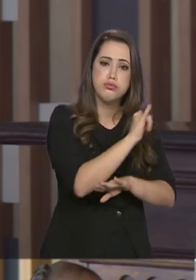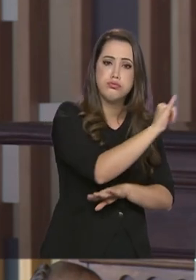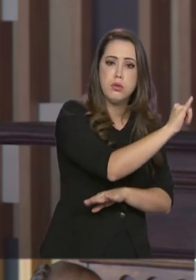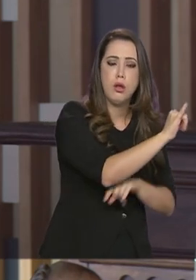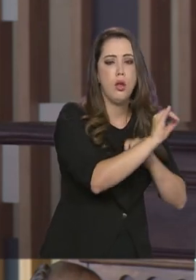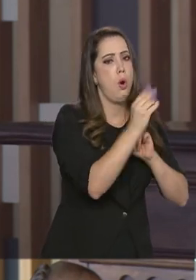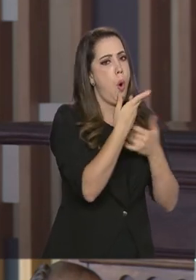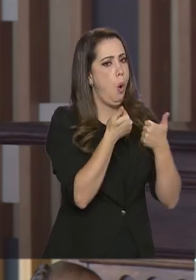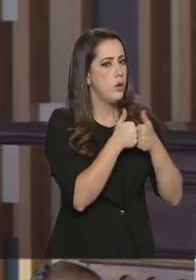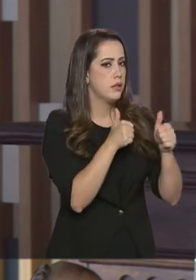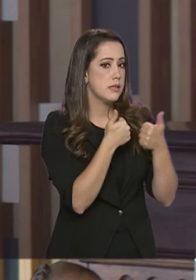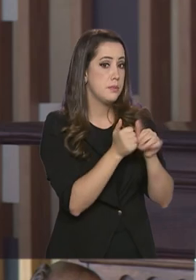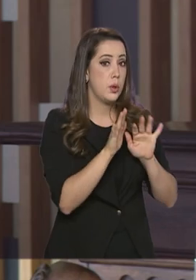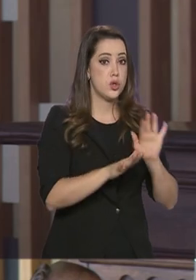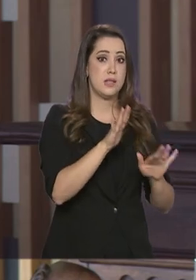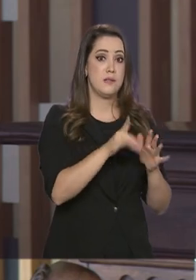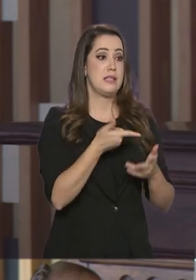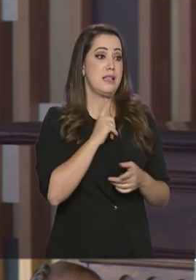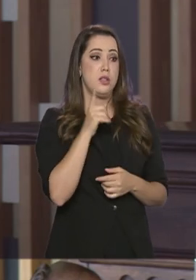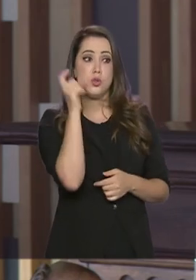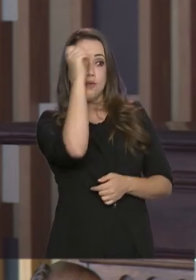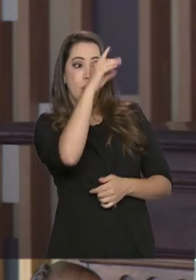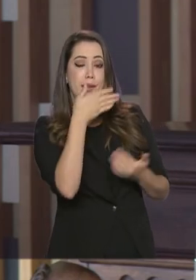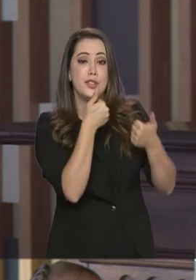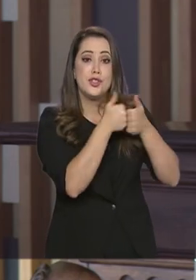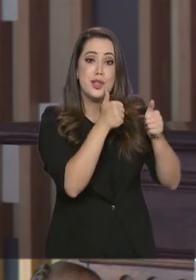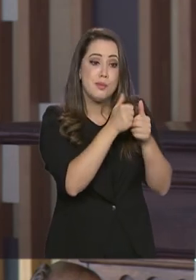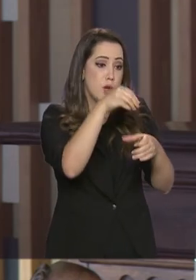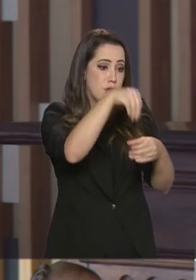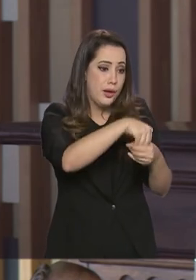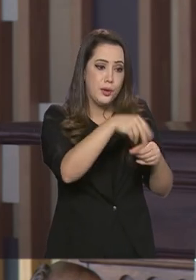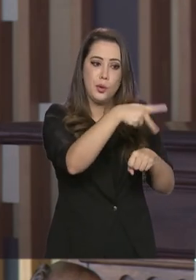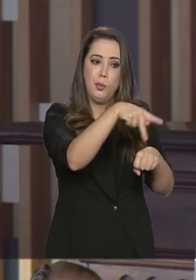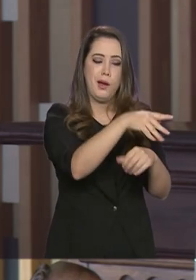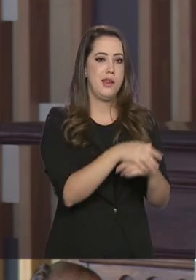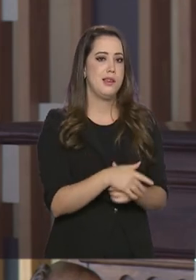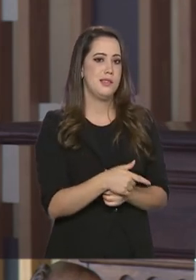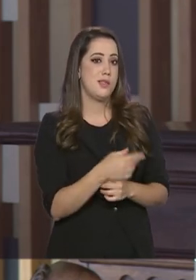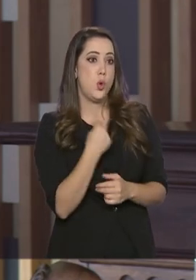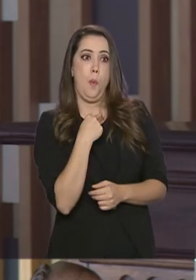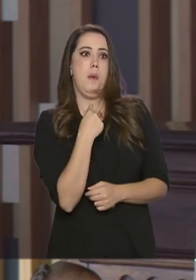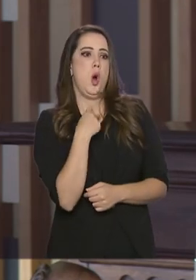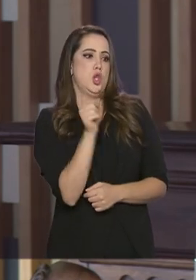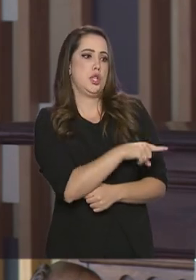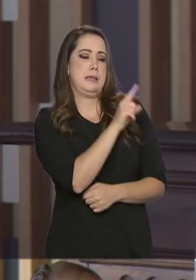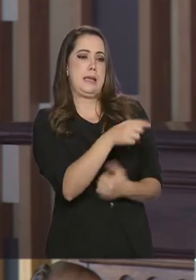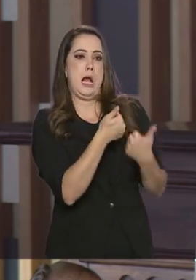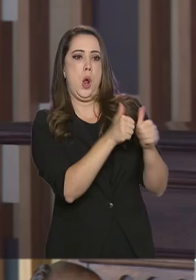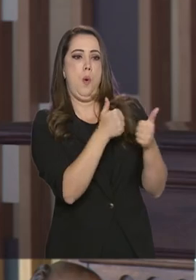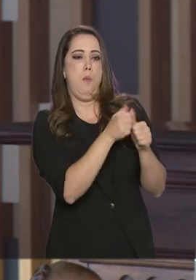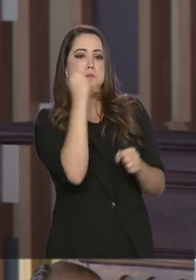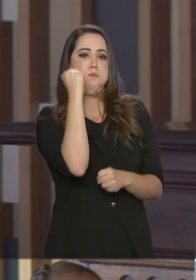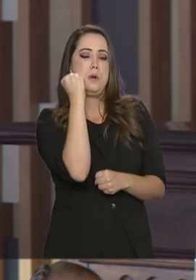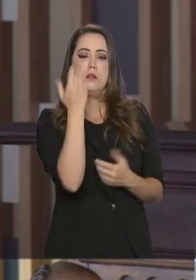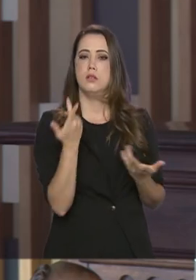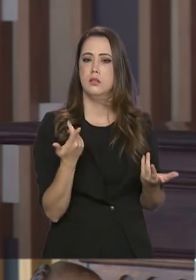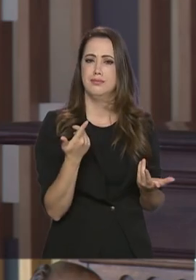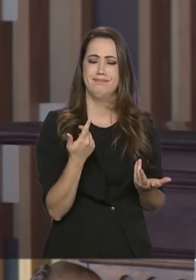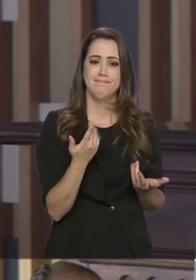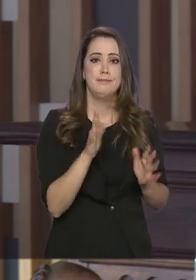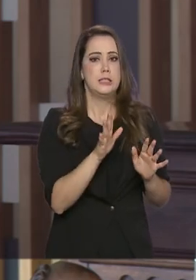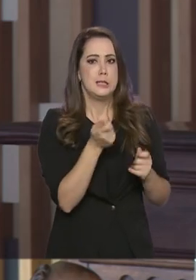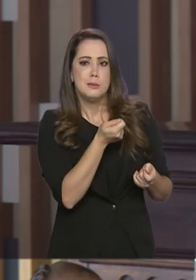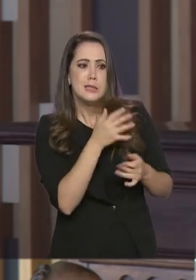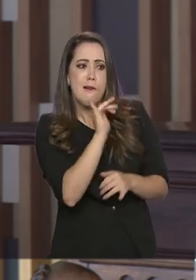países havia dificuldade mesmo de transporte dentro do país, as pessoas não podiam nem andar de ônibus para ir até um aeroporto, tudo dependia de uma